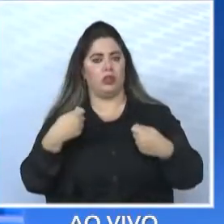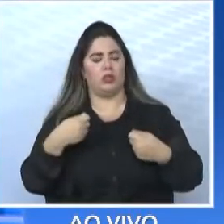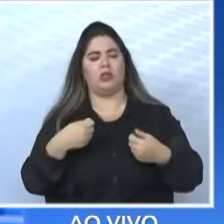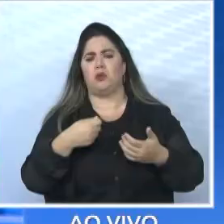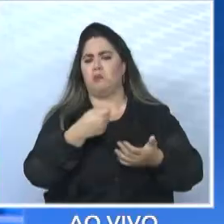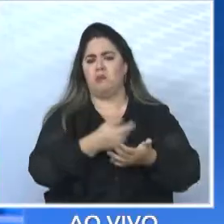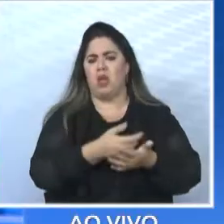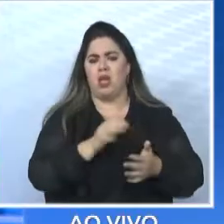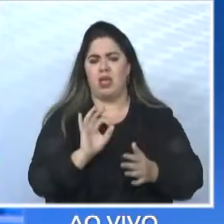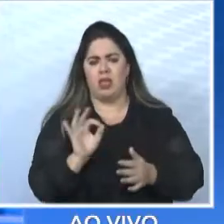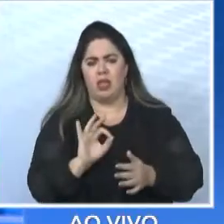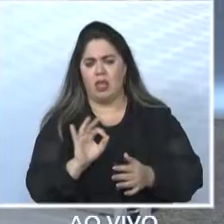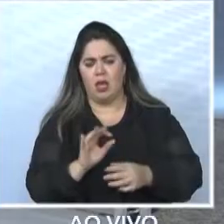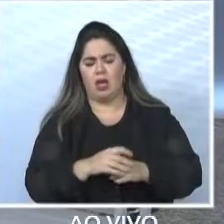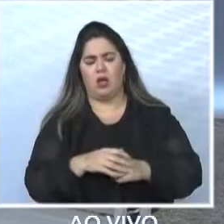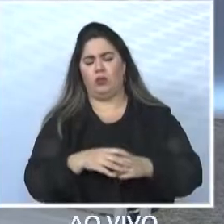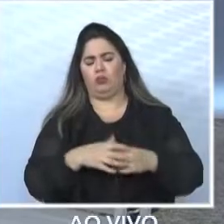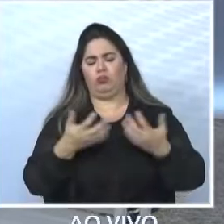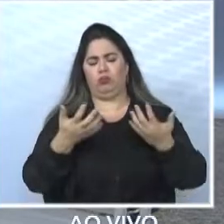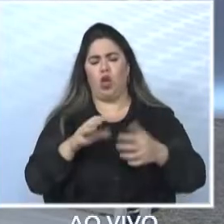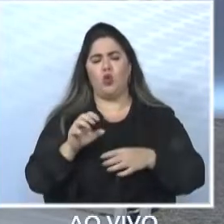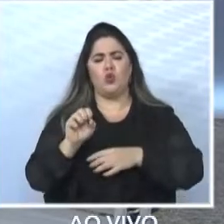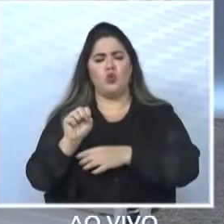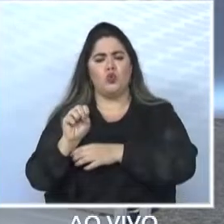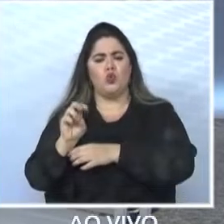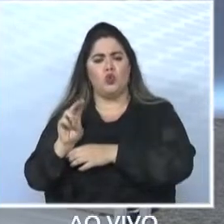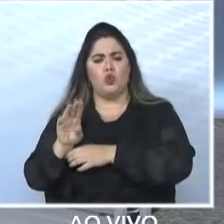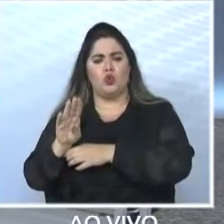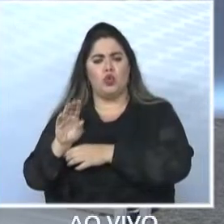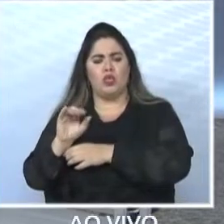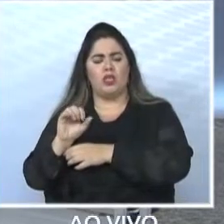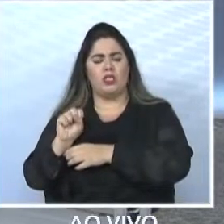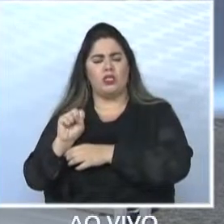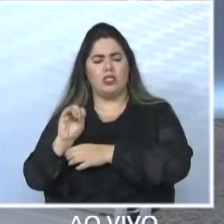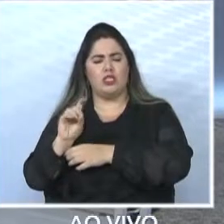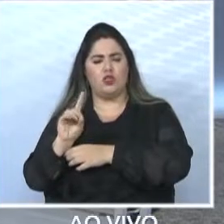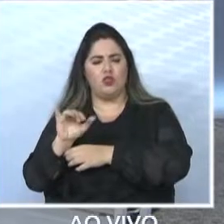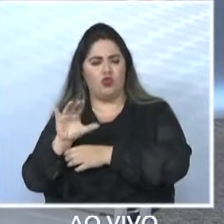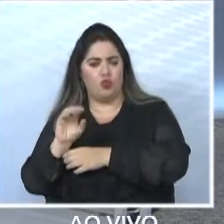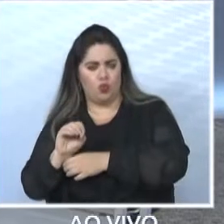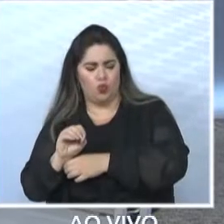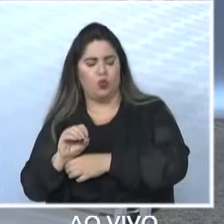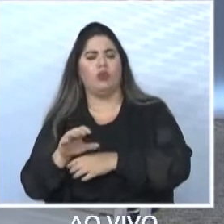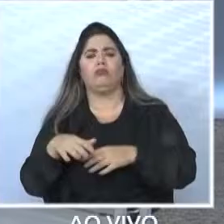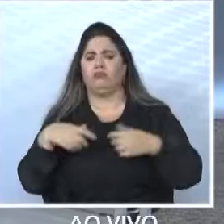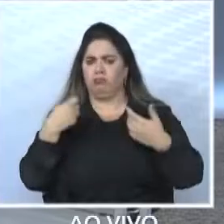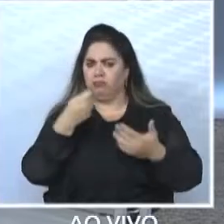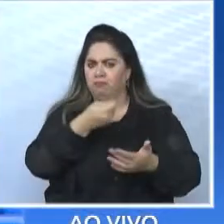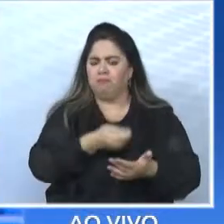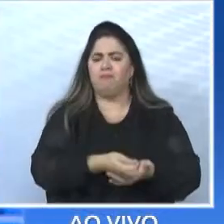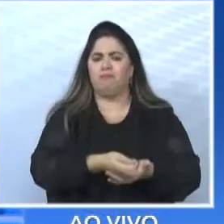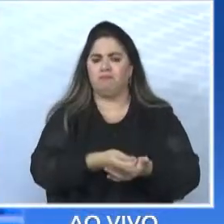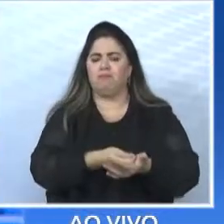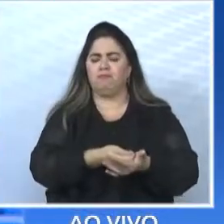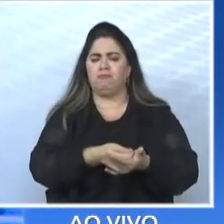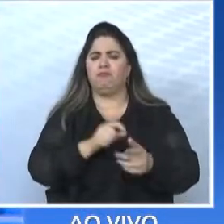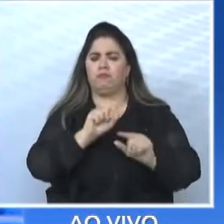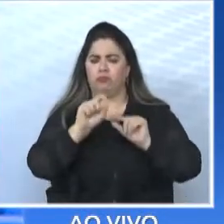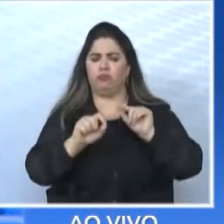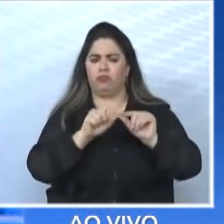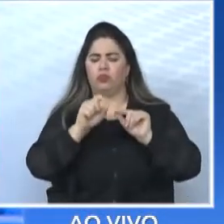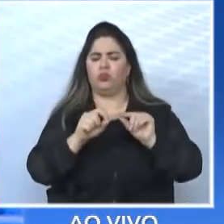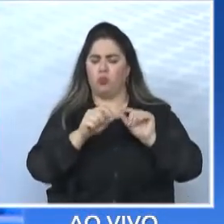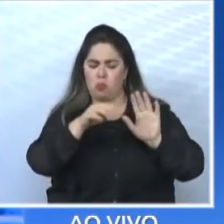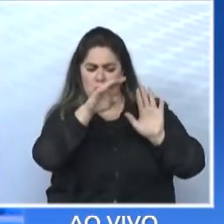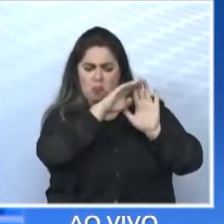sou a favor de subsídio. Mas nós temos que... Não. Nós temos que trabalhar firme. Nós não exigimos cumprimento de contrato, exigimos